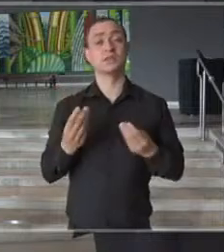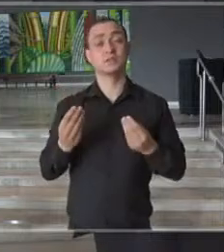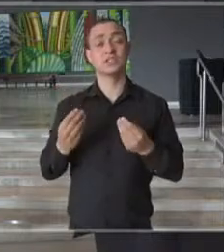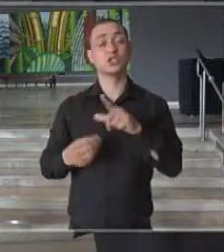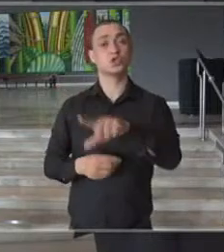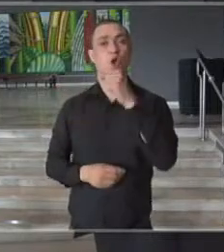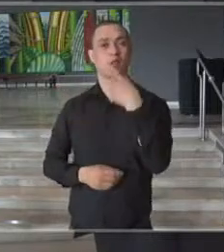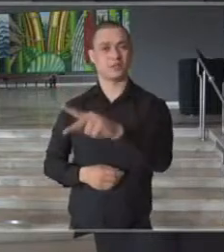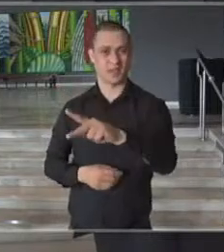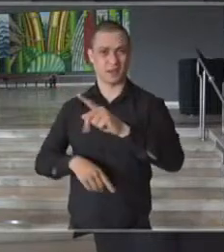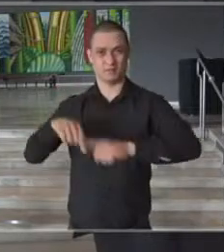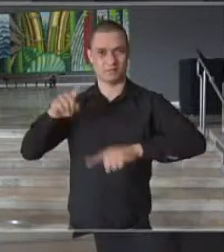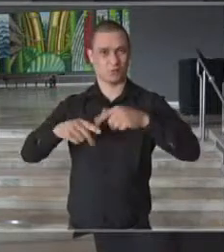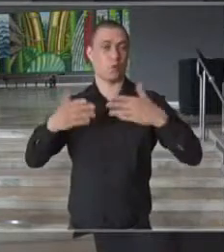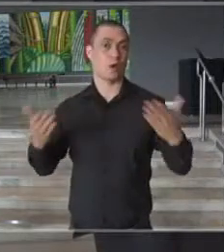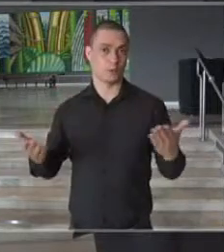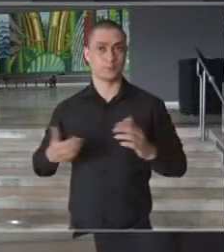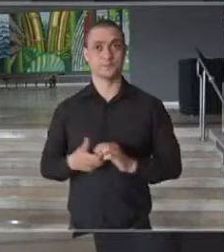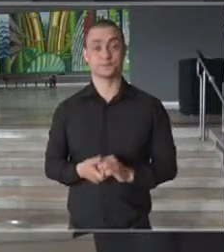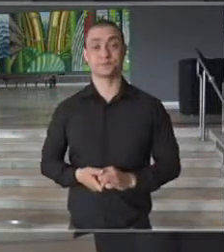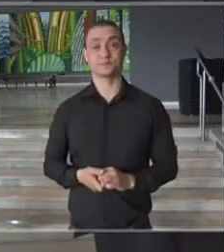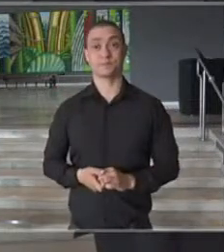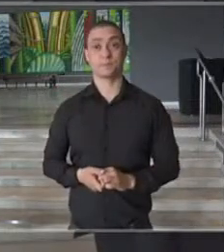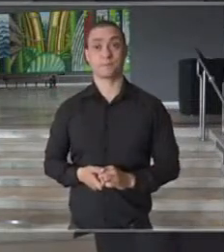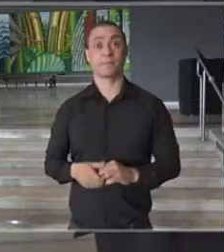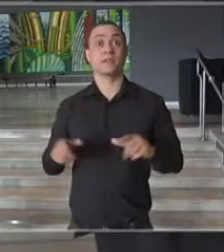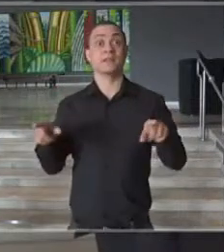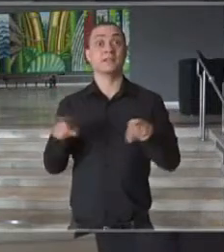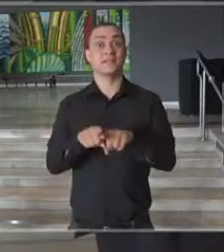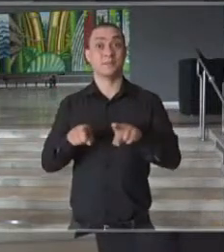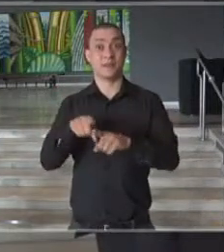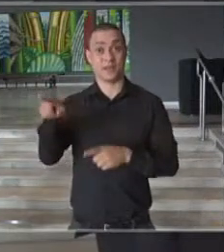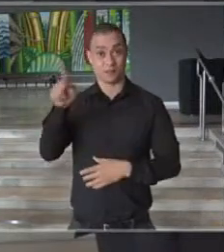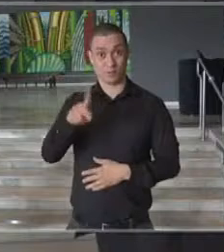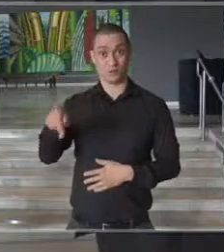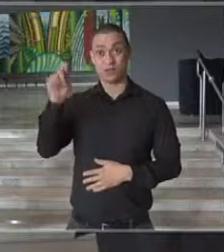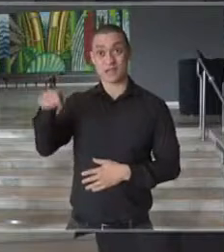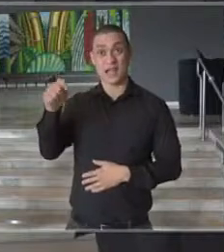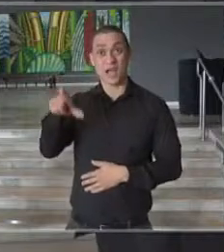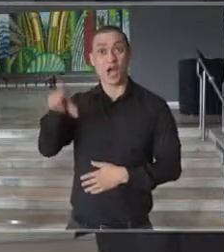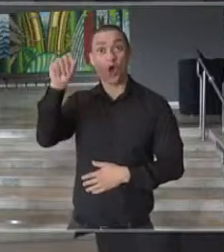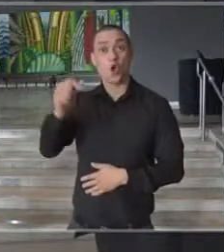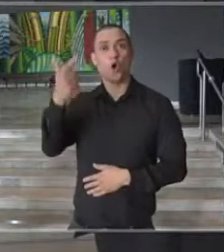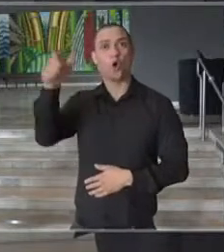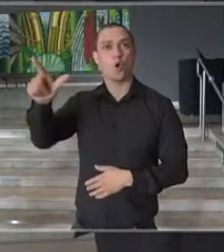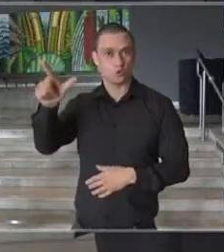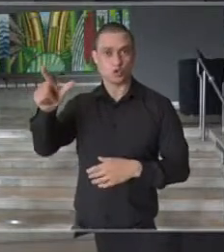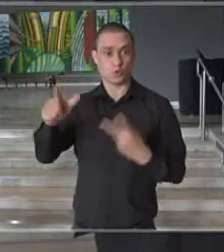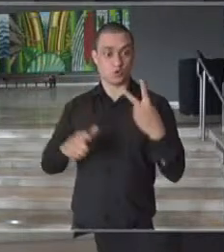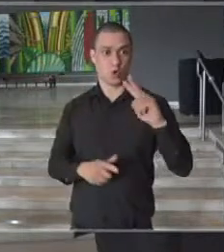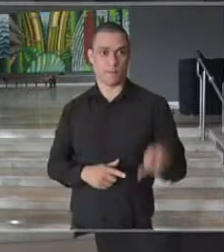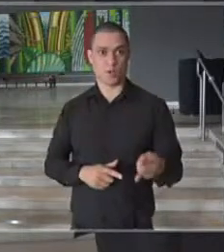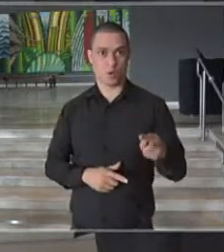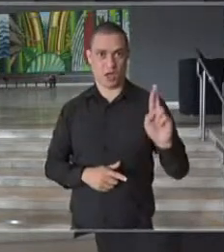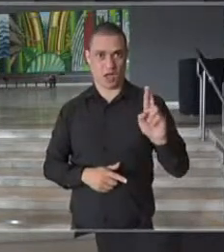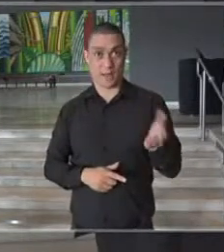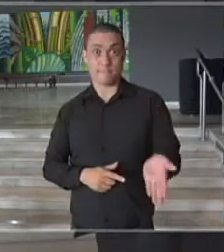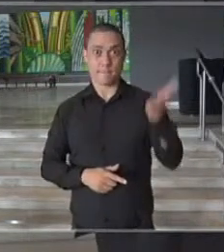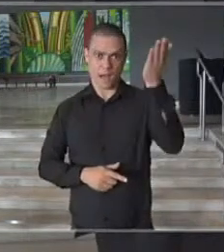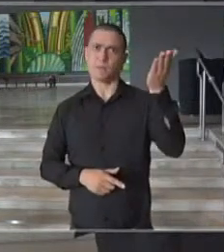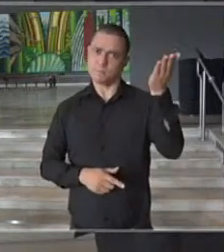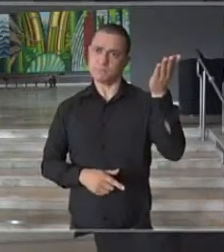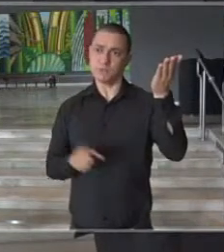o seu equipamento. Ele pode, inclusive, escolher um equipamento que custe mais de R$.000. A diferença será